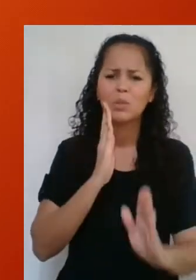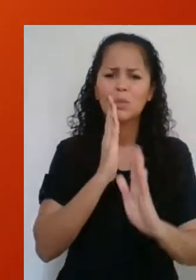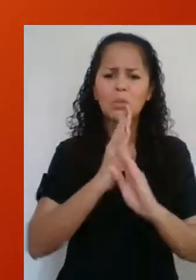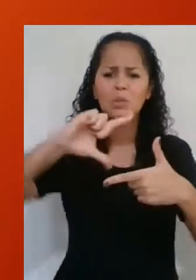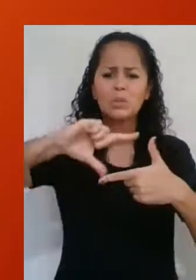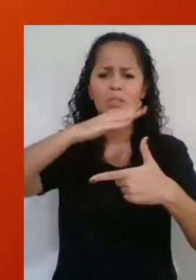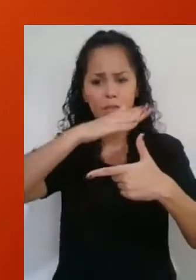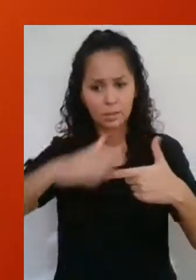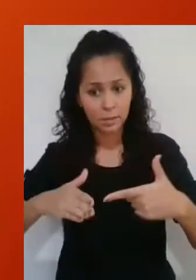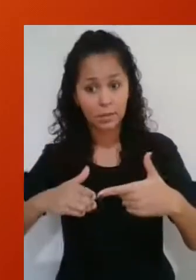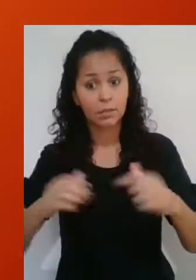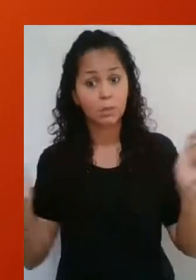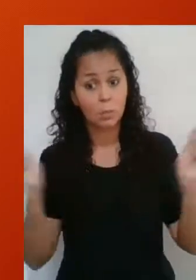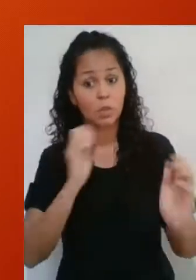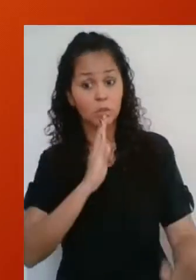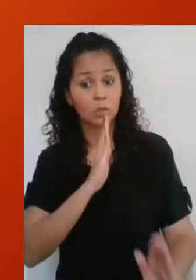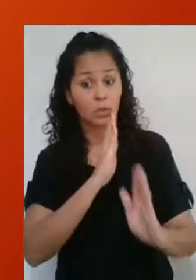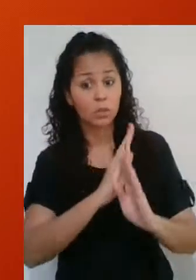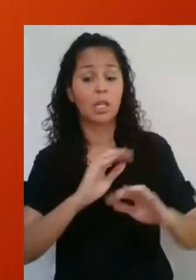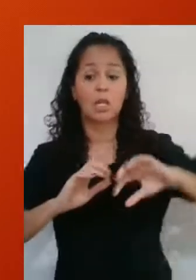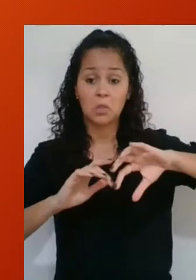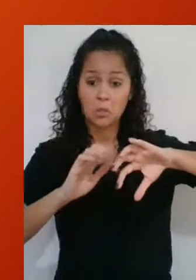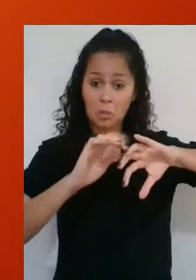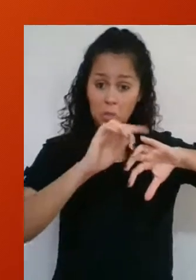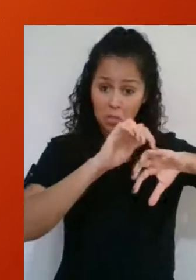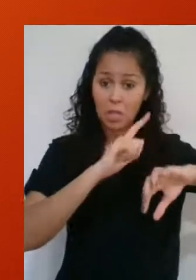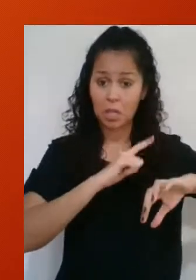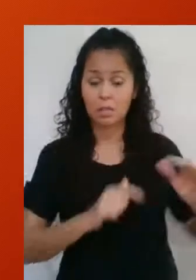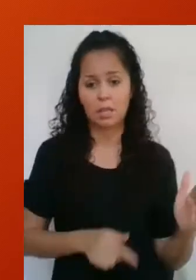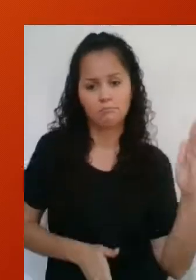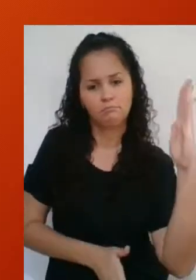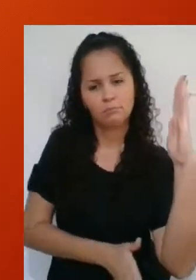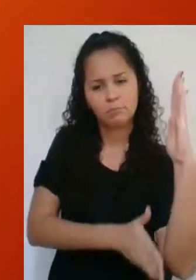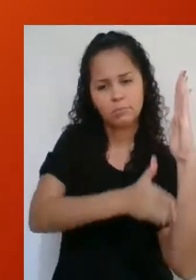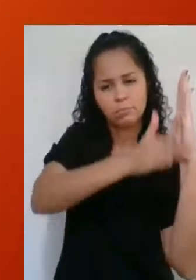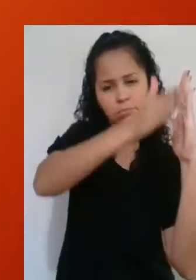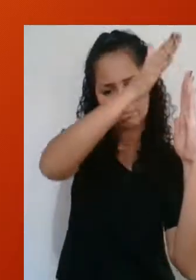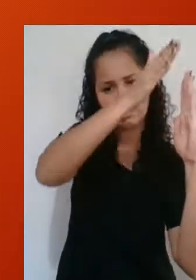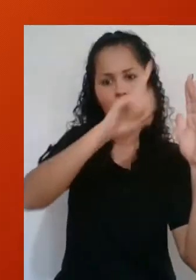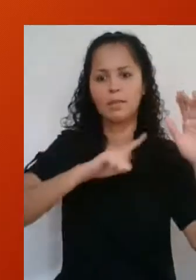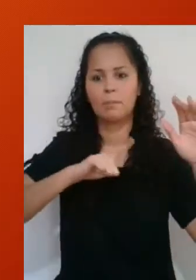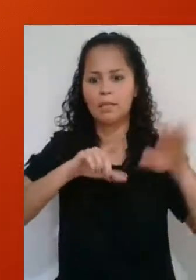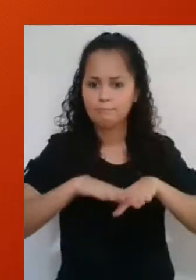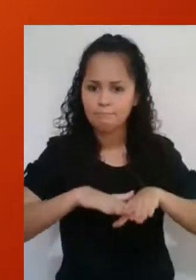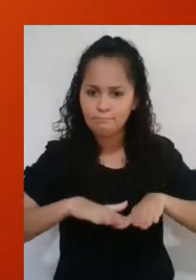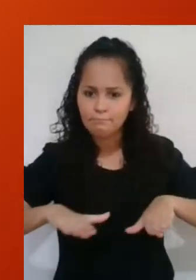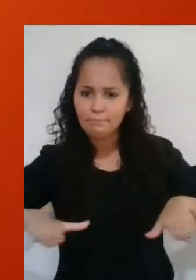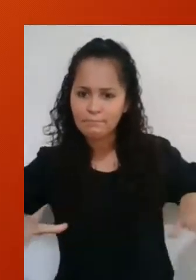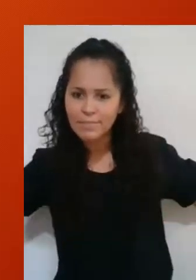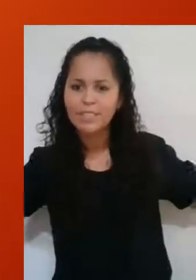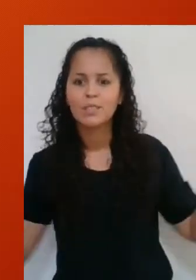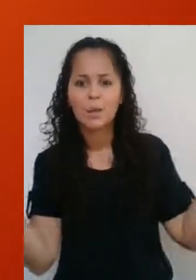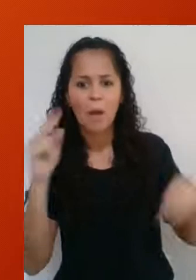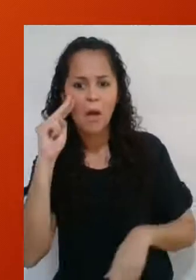eu encontro triângulos retângulos? Por exemplo, numa escada encostada numa parede vertical e apoiada sobre um